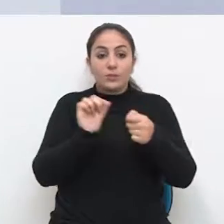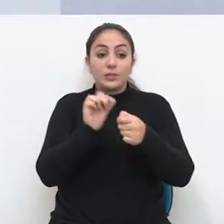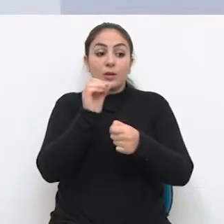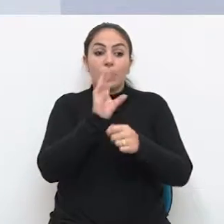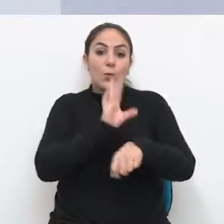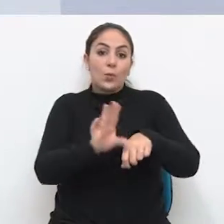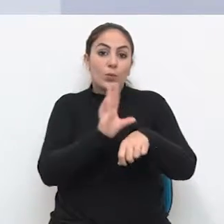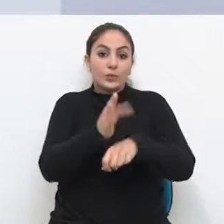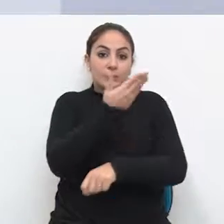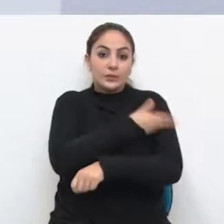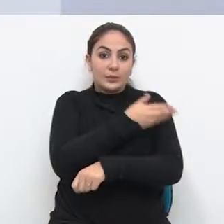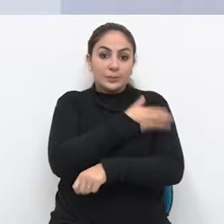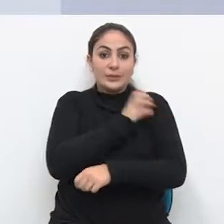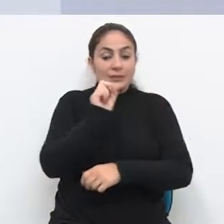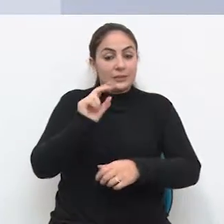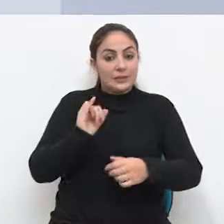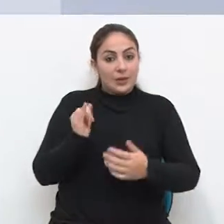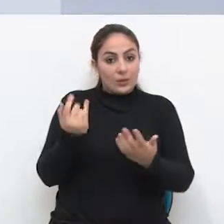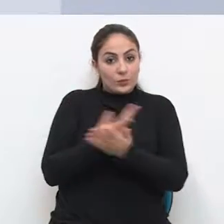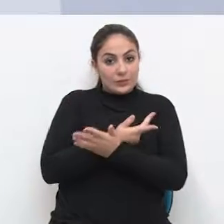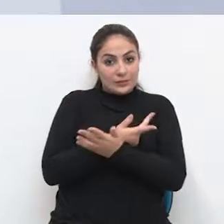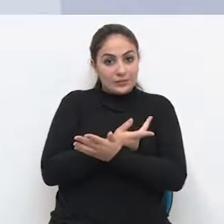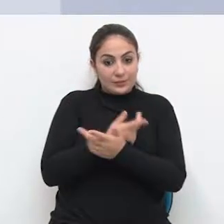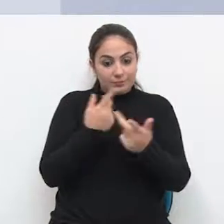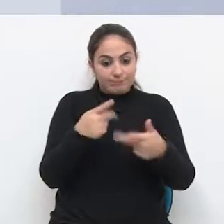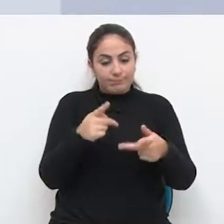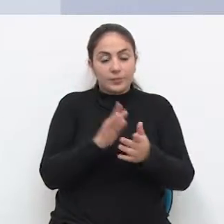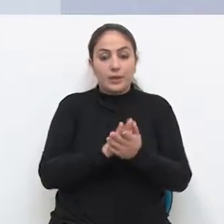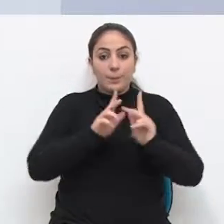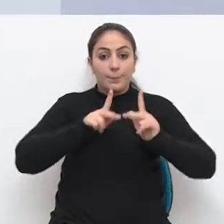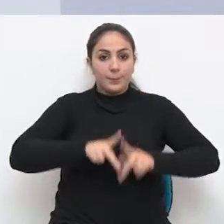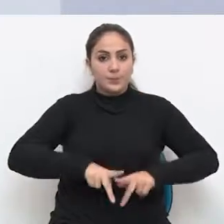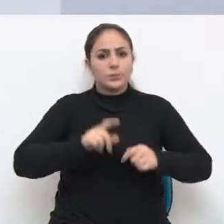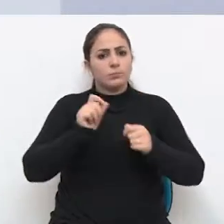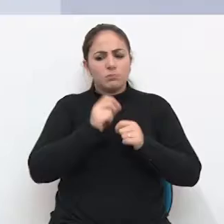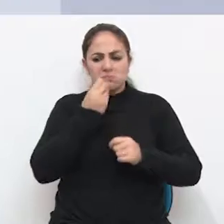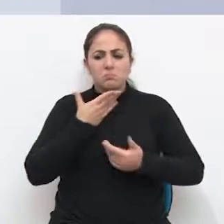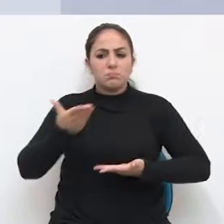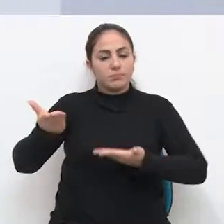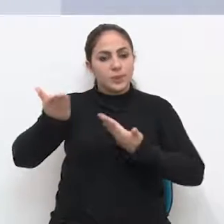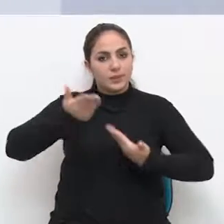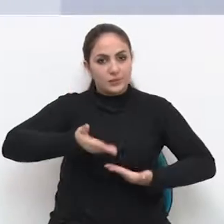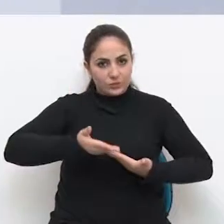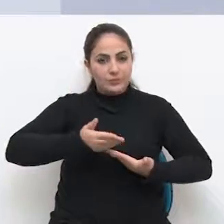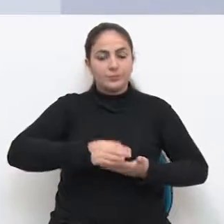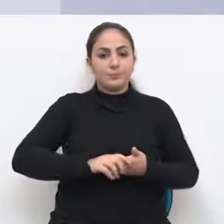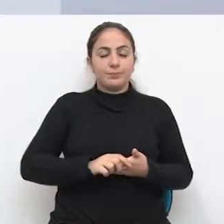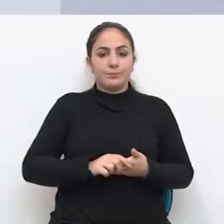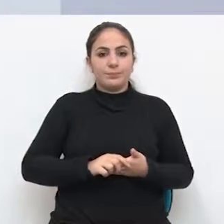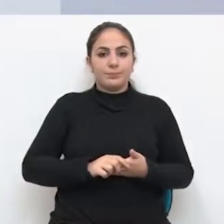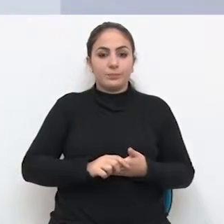treinamento. Para que quando aconteça essas situações, essa pessoa seja bem atendida,